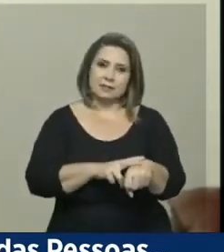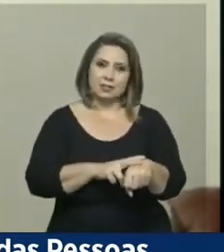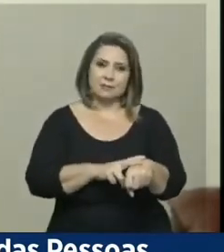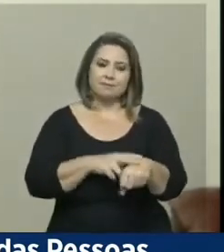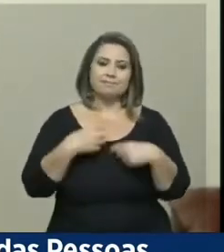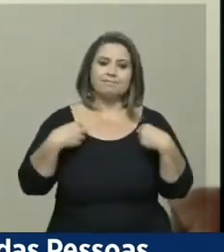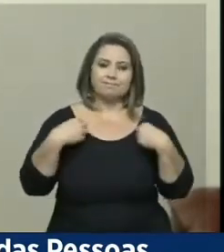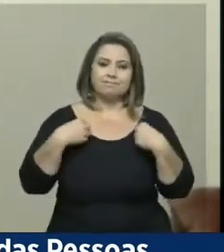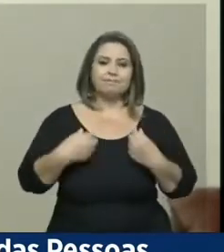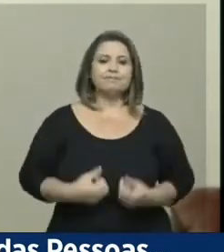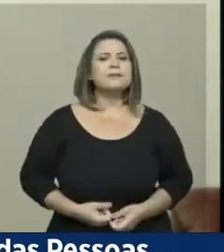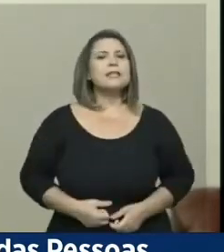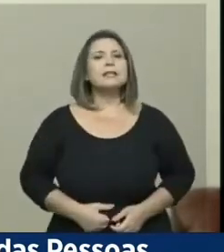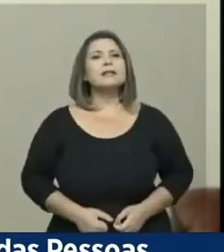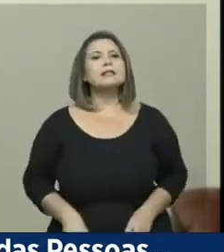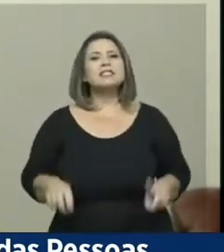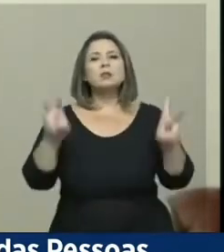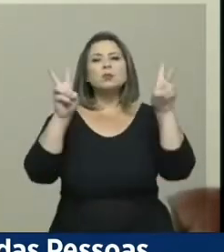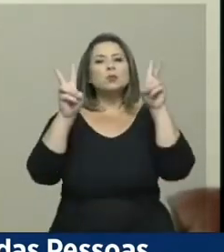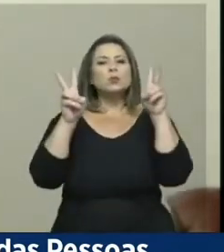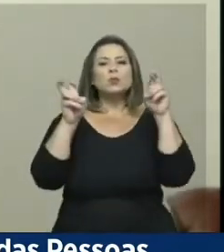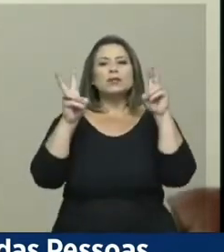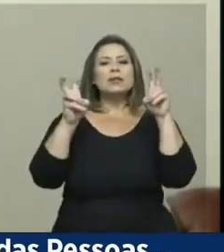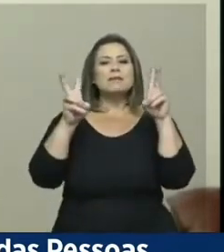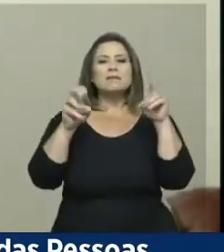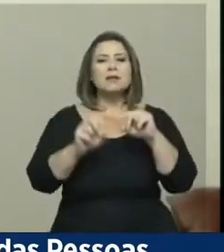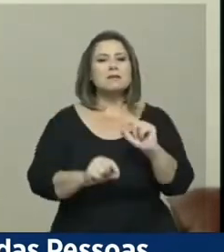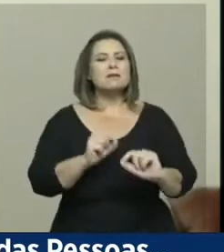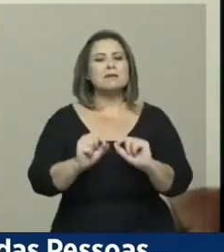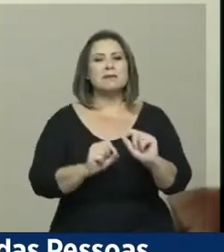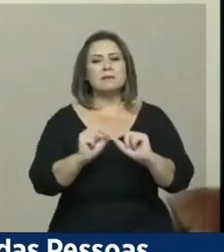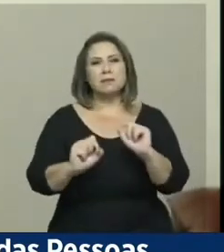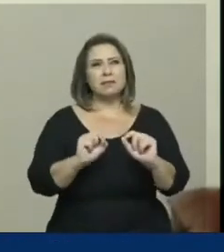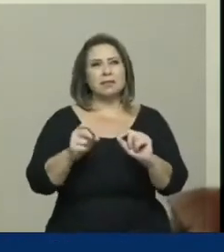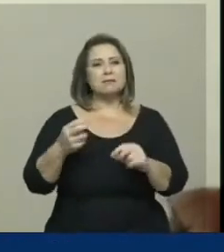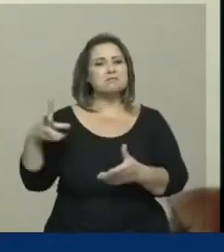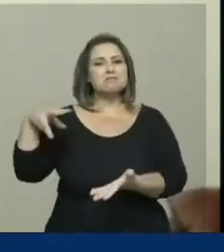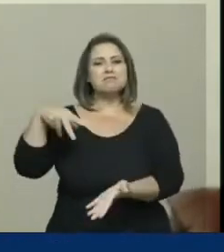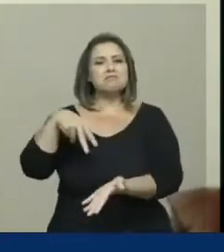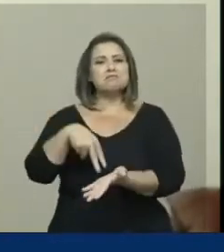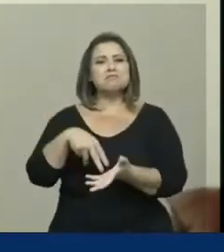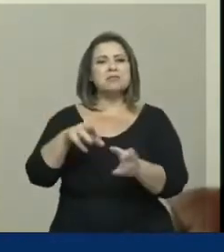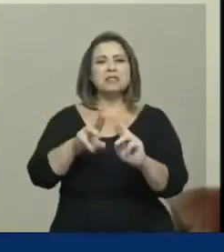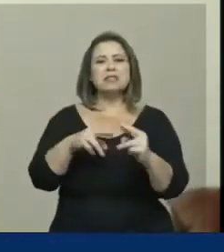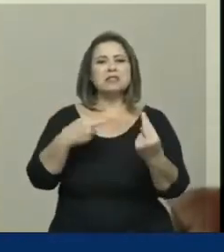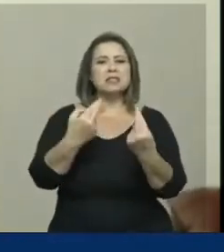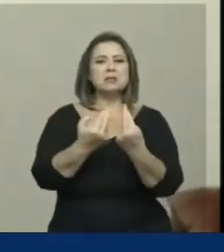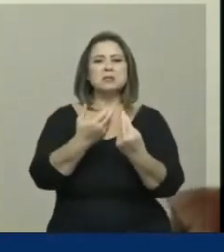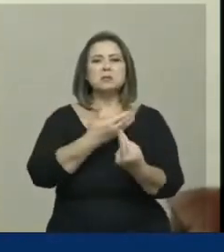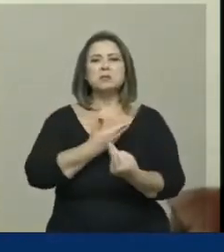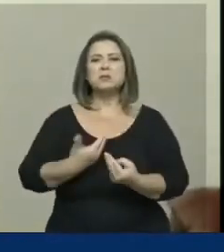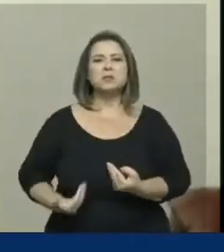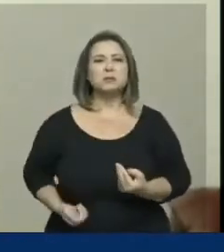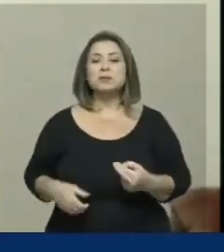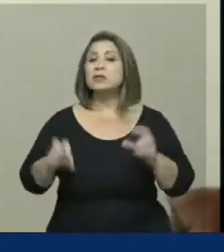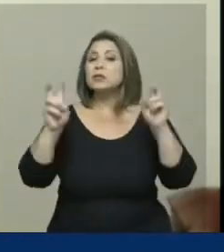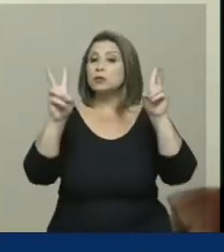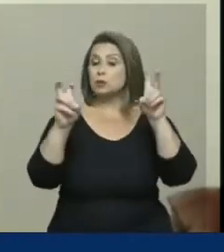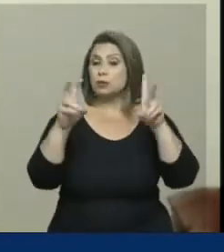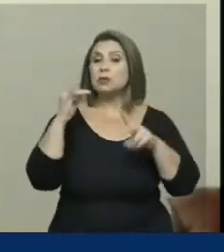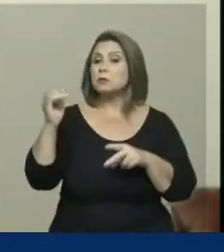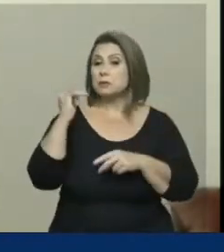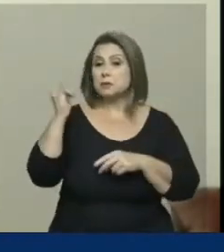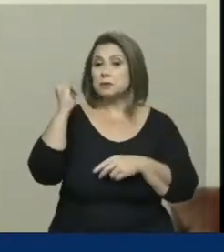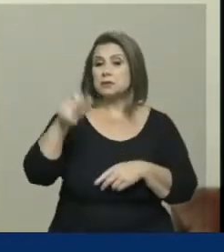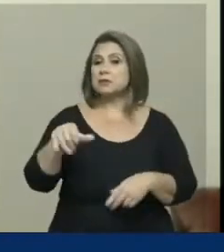Bem, o tema que nos traz a essa audiência pública é um tema da maior importância para o segmento das